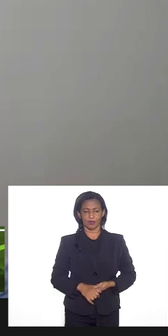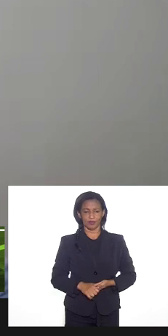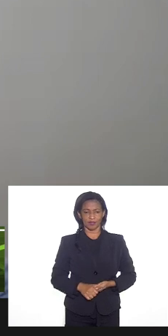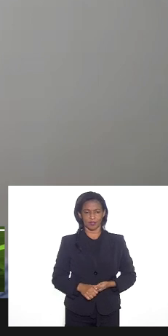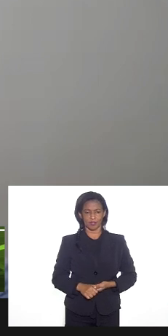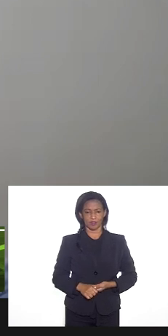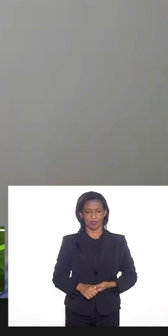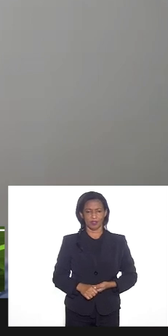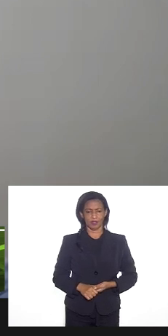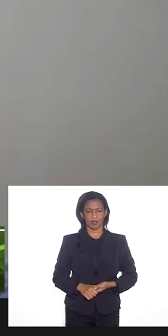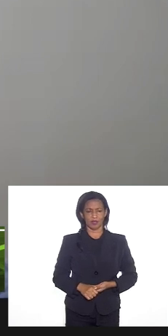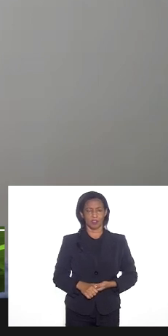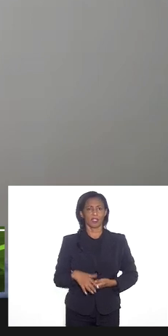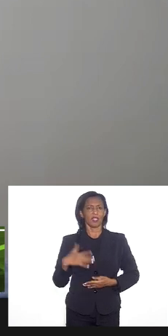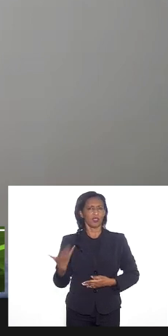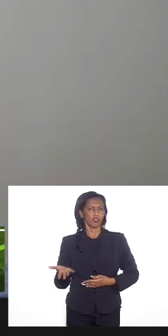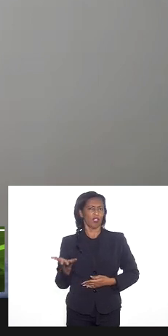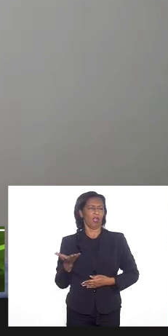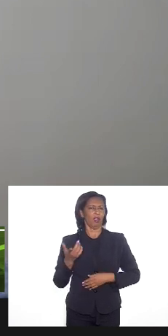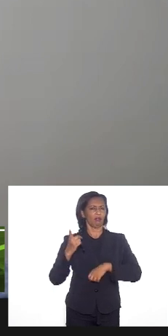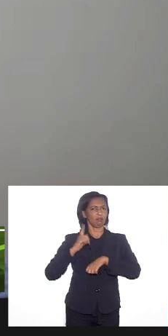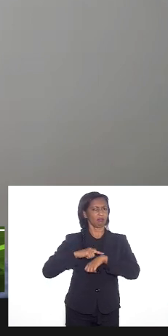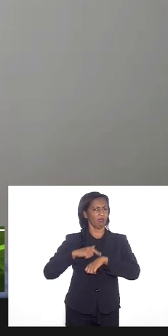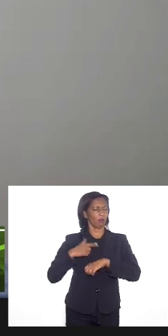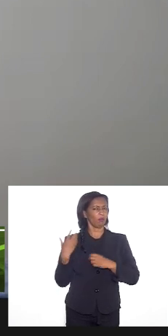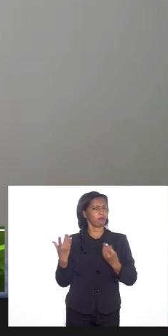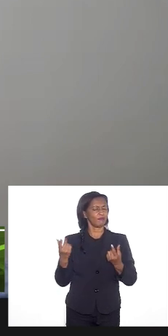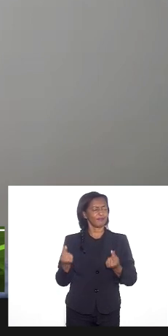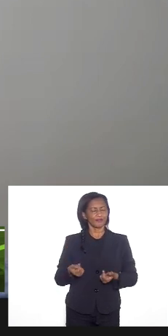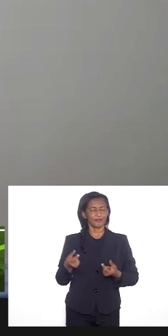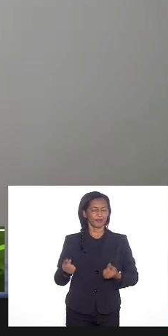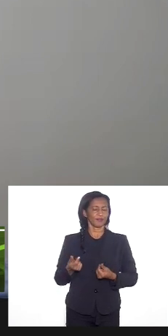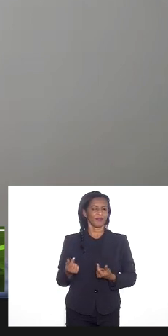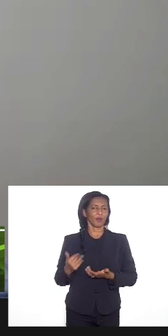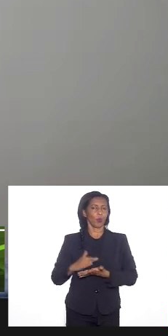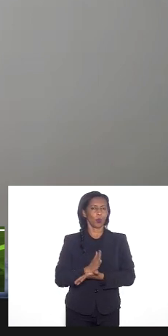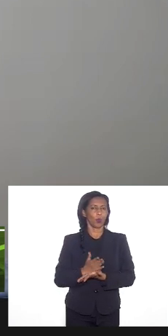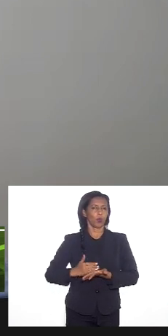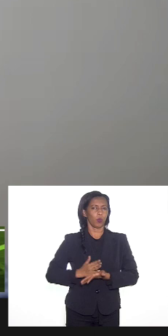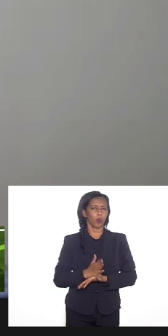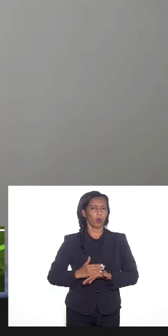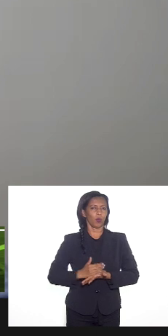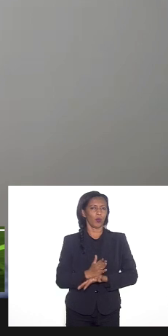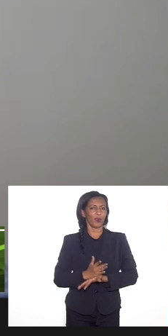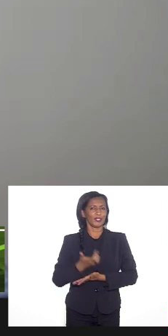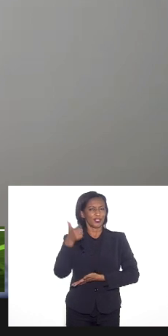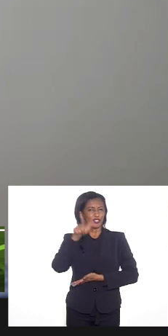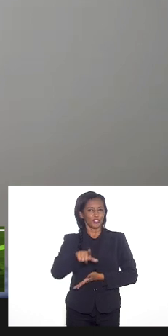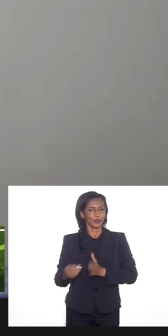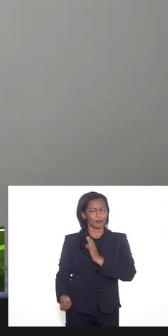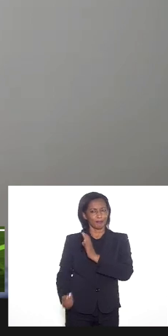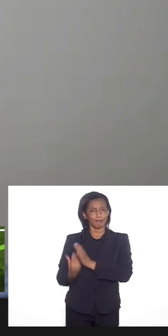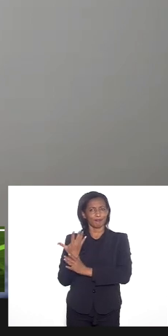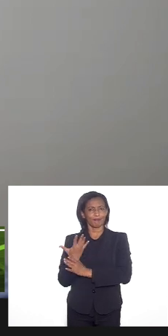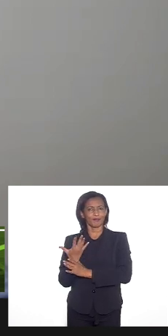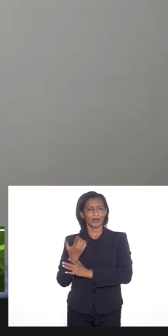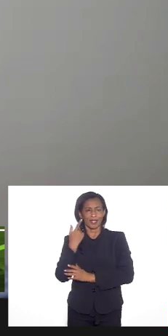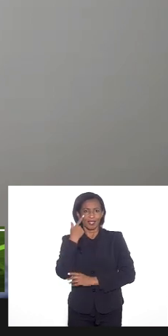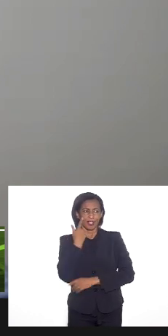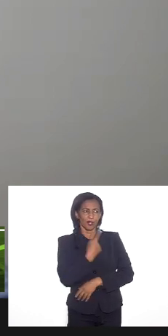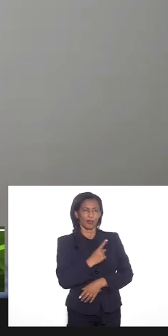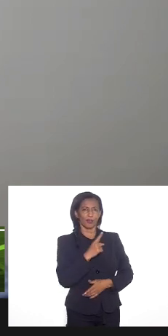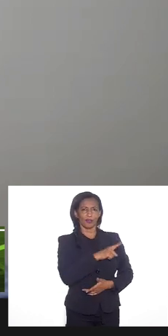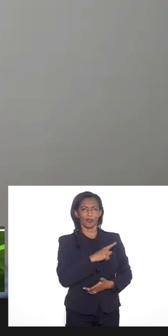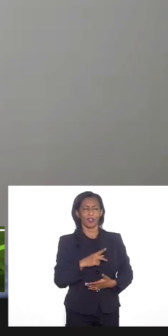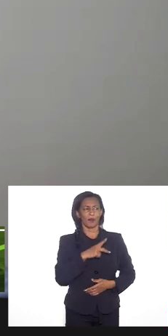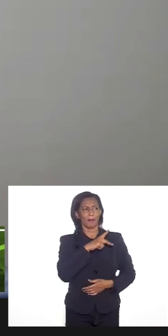fiquei assim eu estou há muito tempo incomodado há muito tempo incomodado e de novo isso apareceu aqui eu ouvi na intervenção do